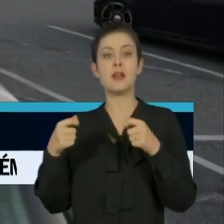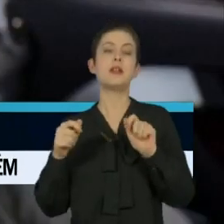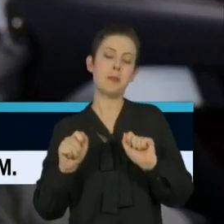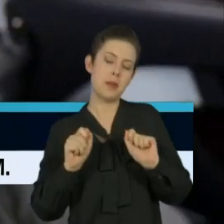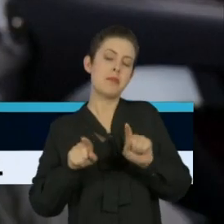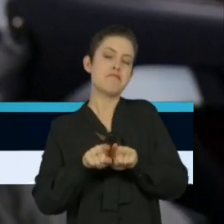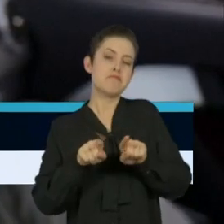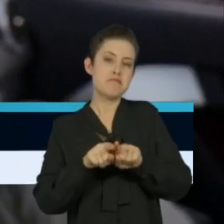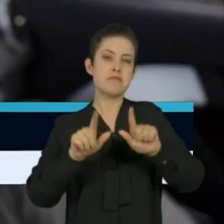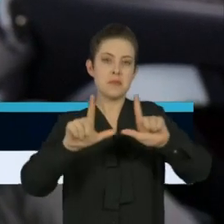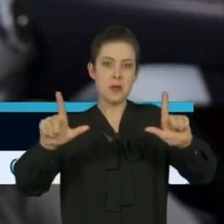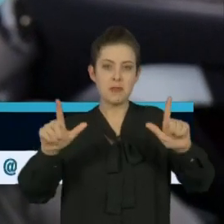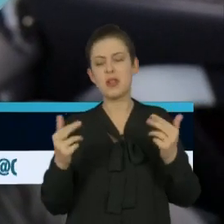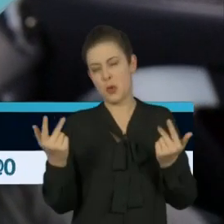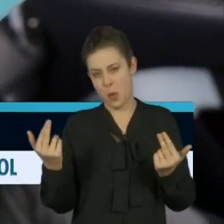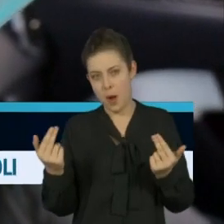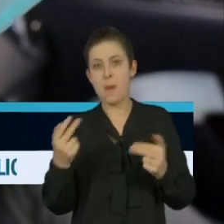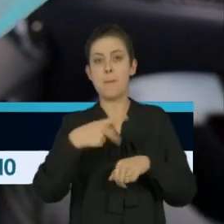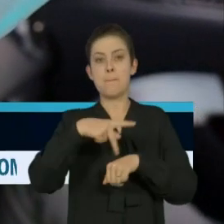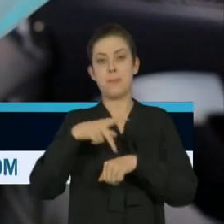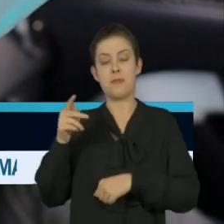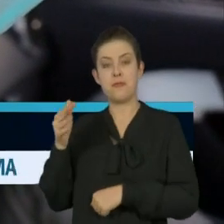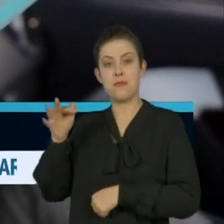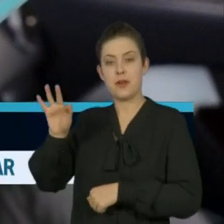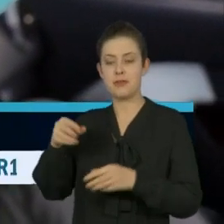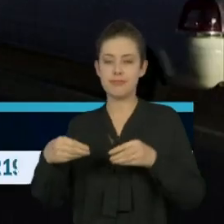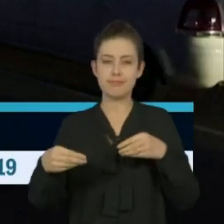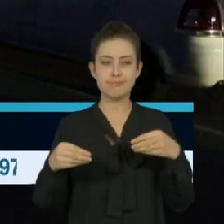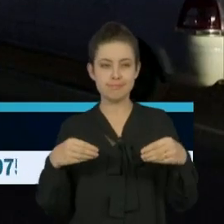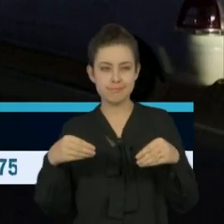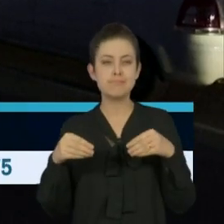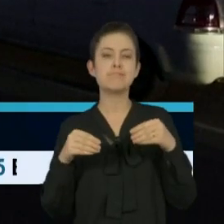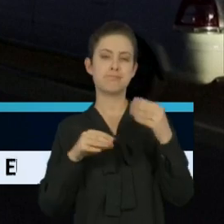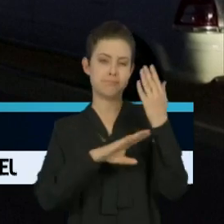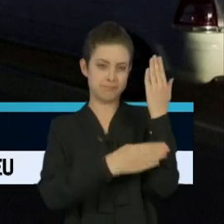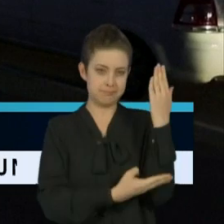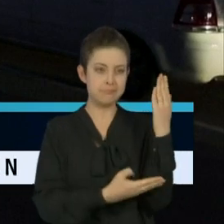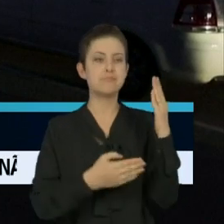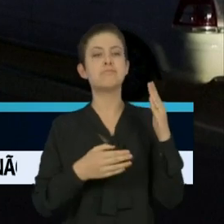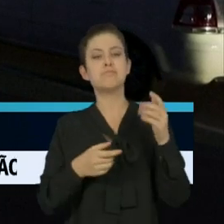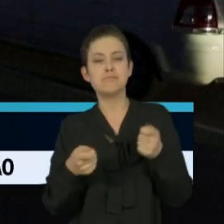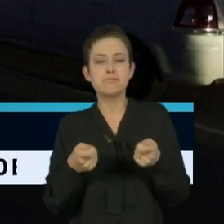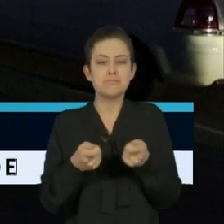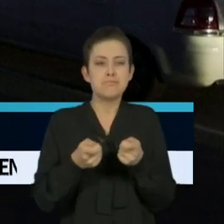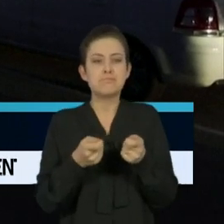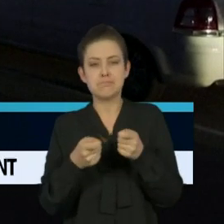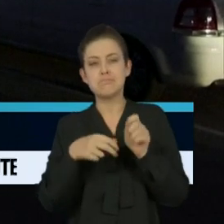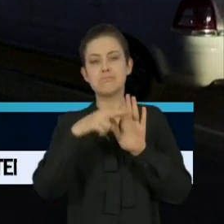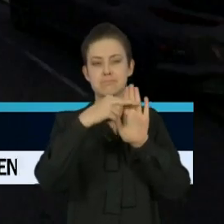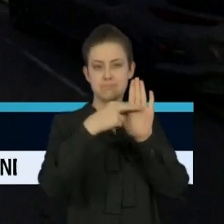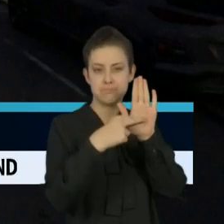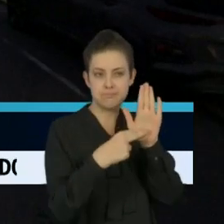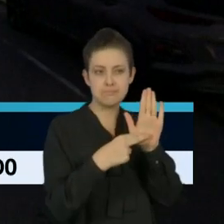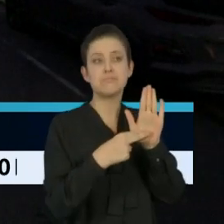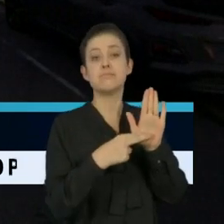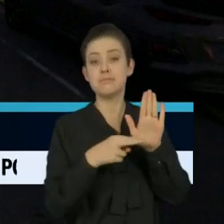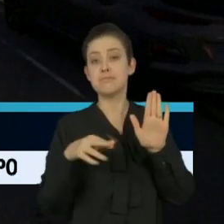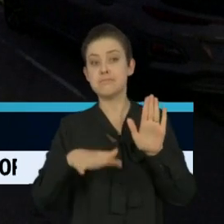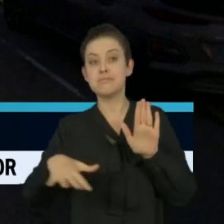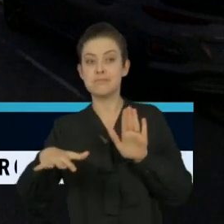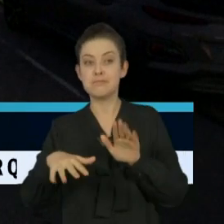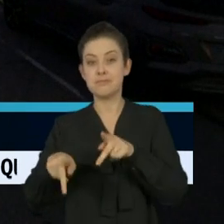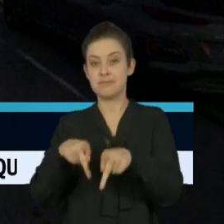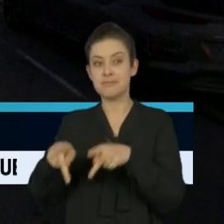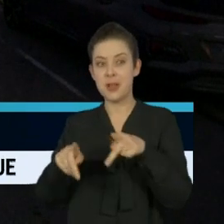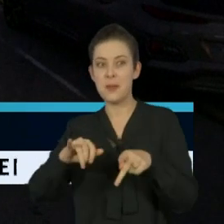de cinema. Enquanto o país francês flexibiliza cautelosamente as medidas de isolamento social, a população aproveita